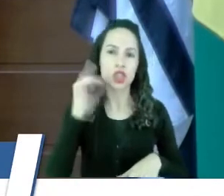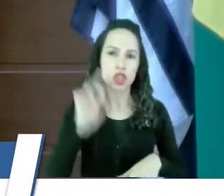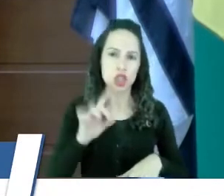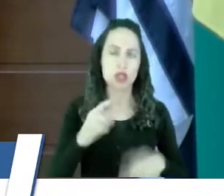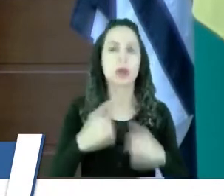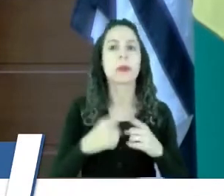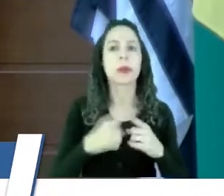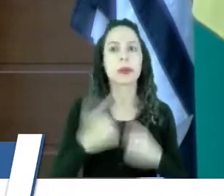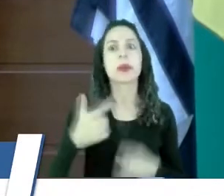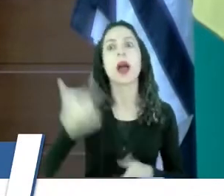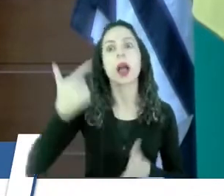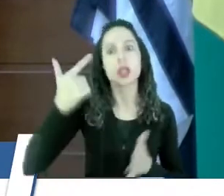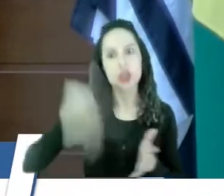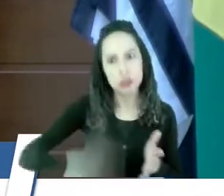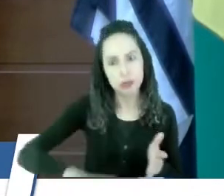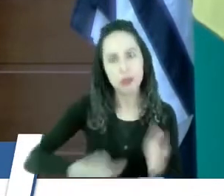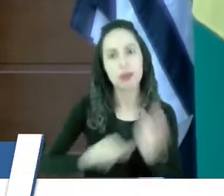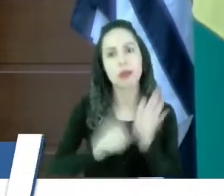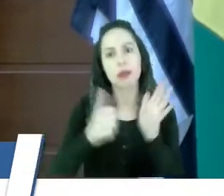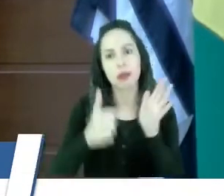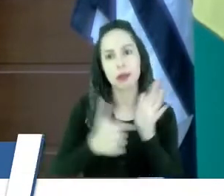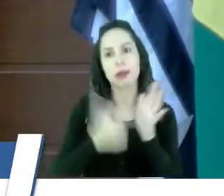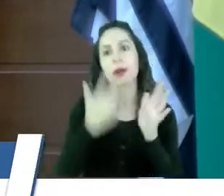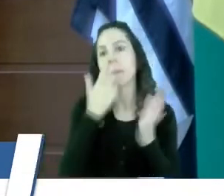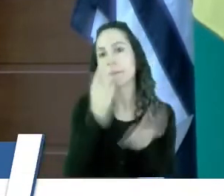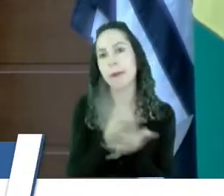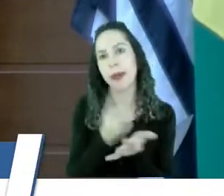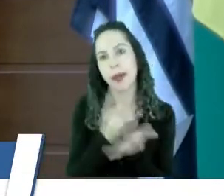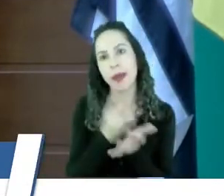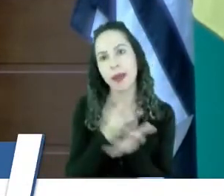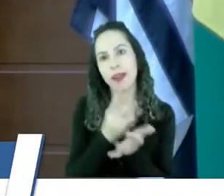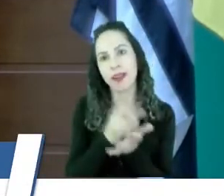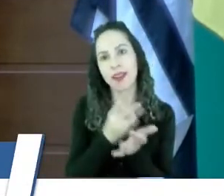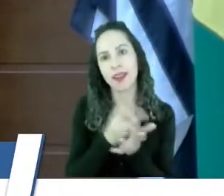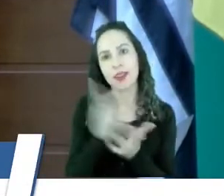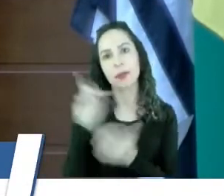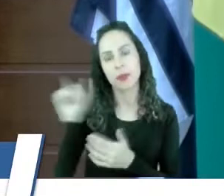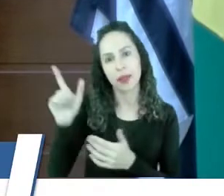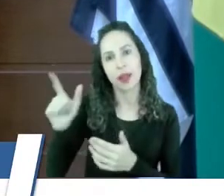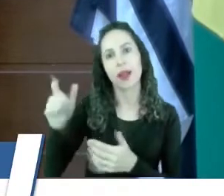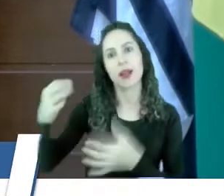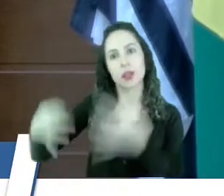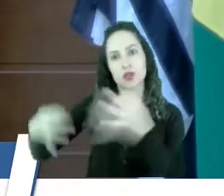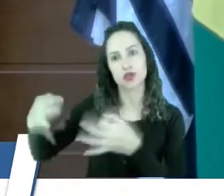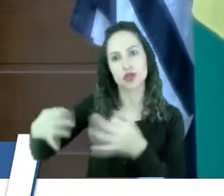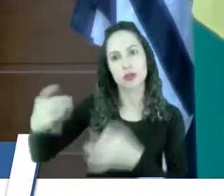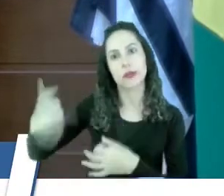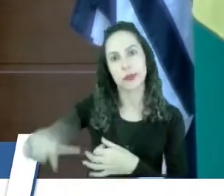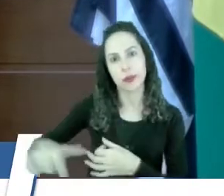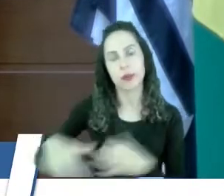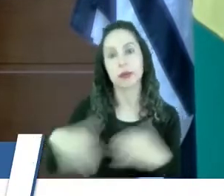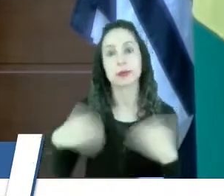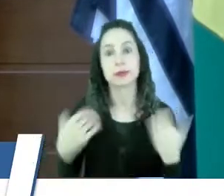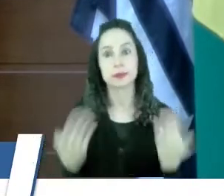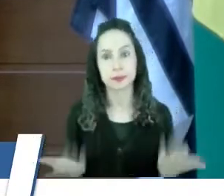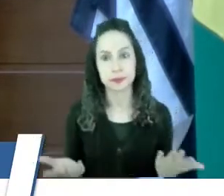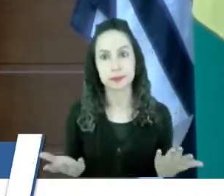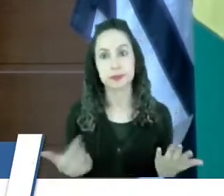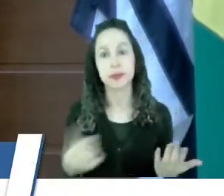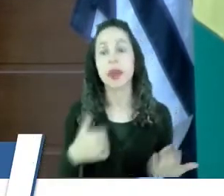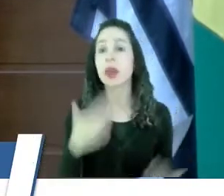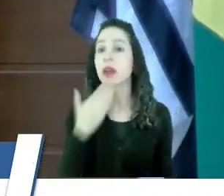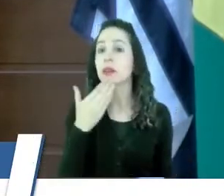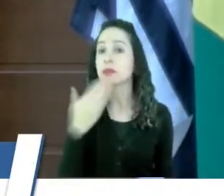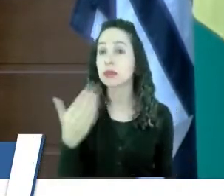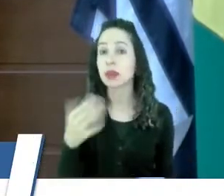reiterado o mesmo caso lá no TJ. Então, assim, o que eu peço é